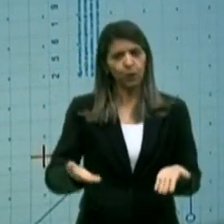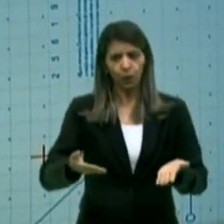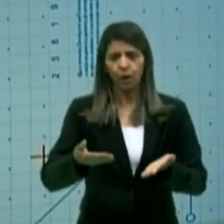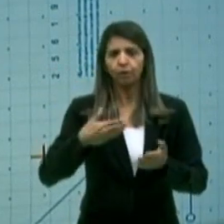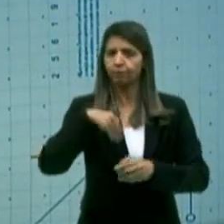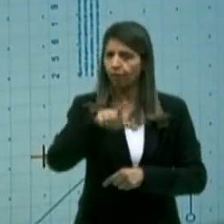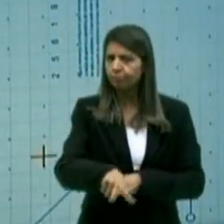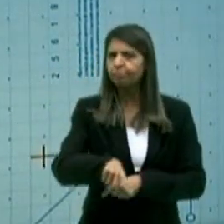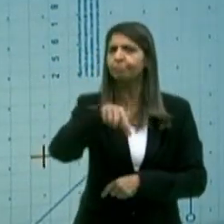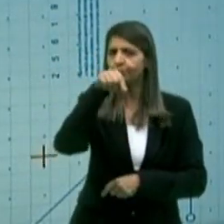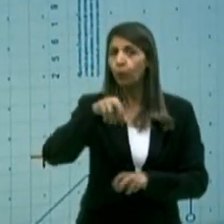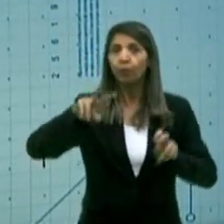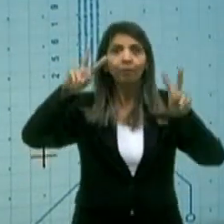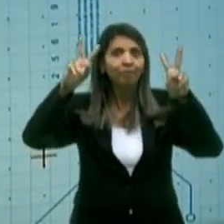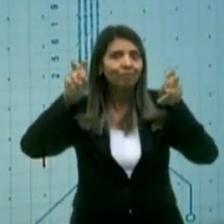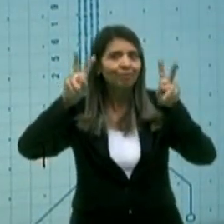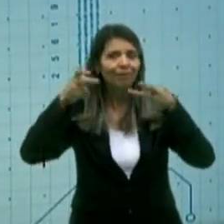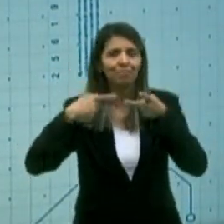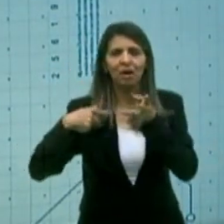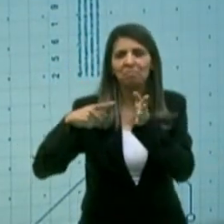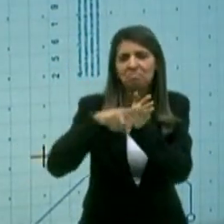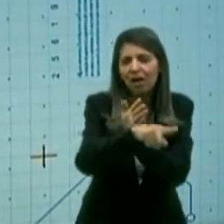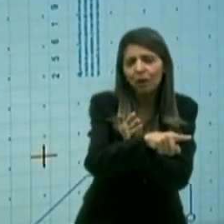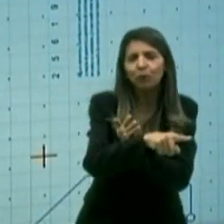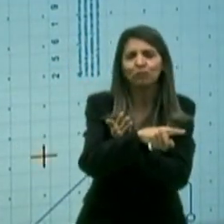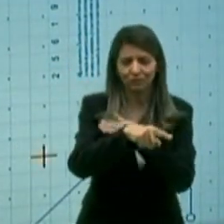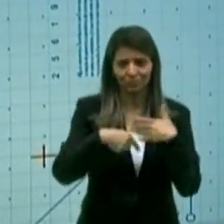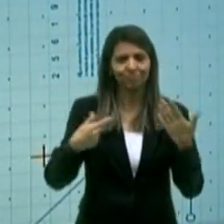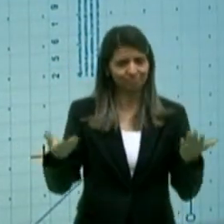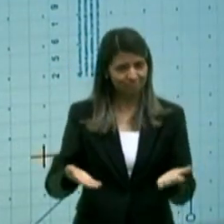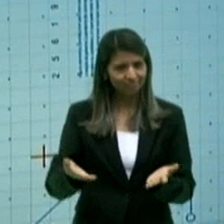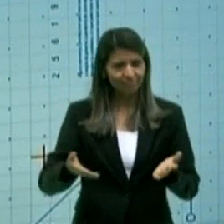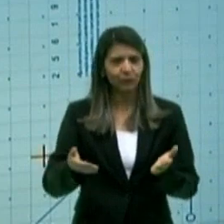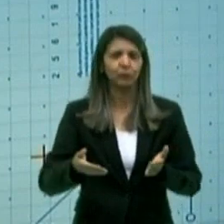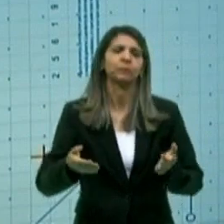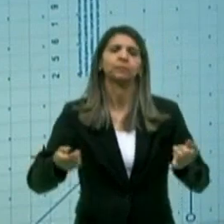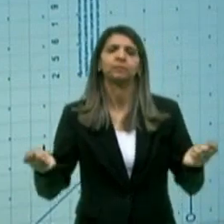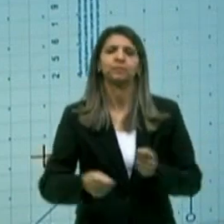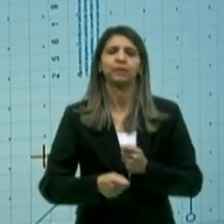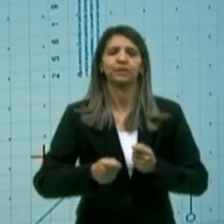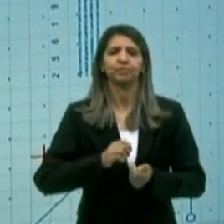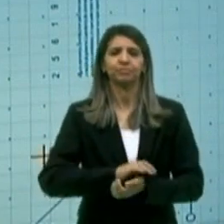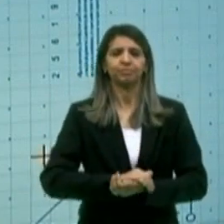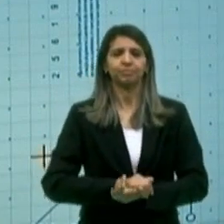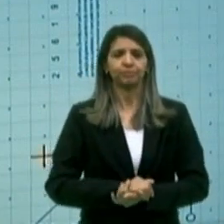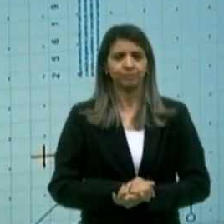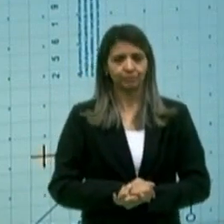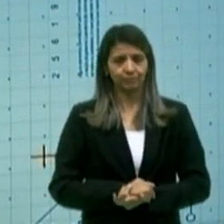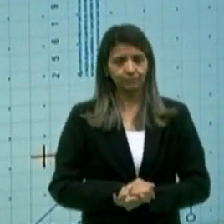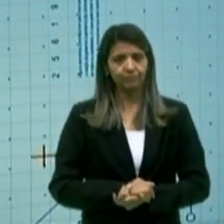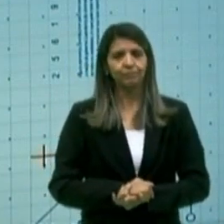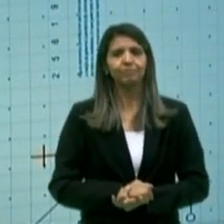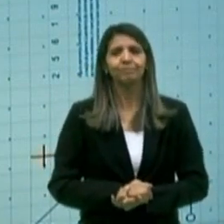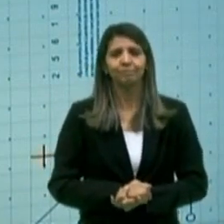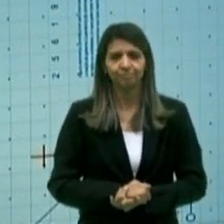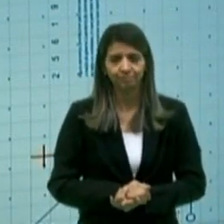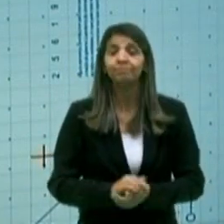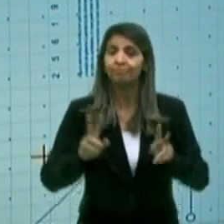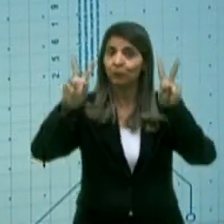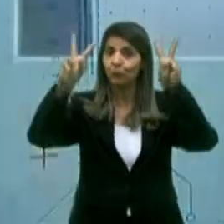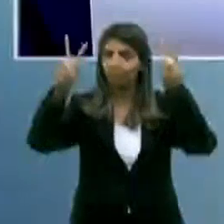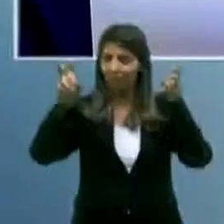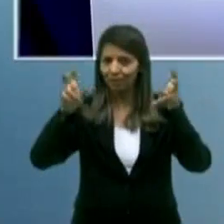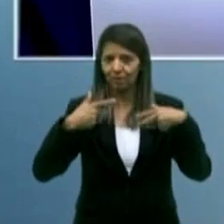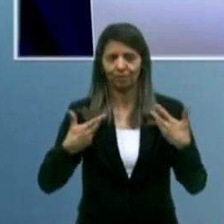o tema da pergunta que ele vai fazer ao adversário. O primeiro tema que